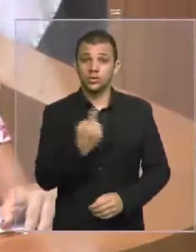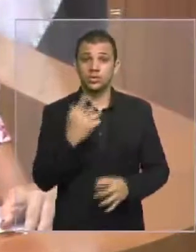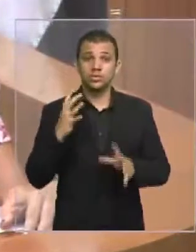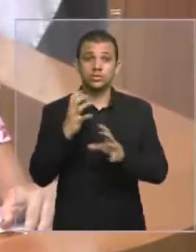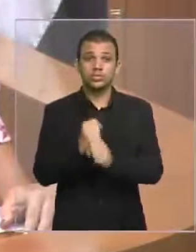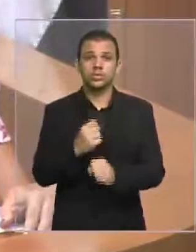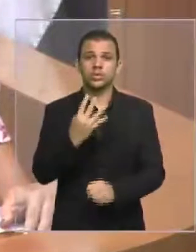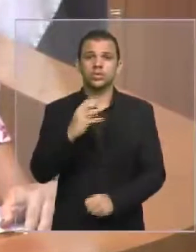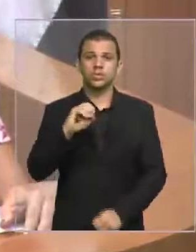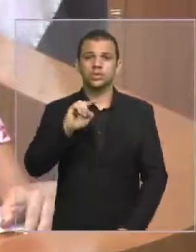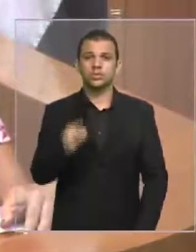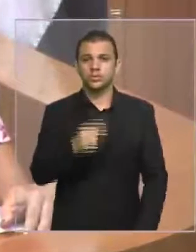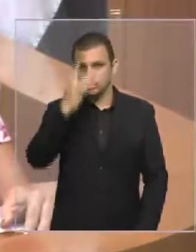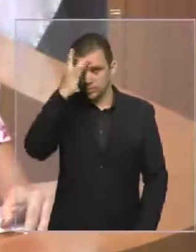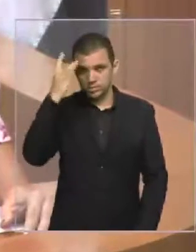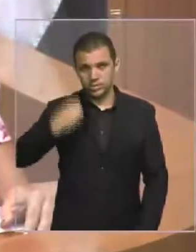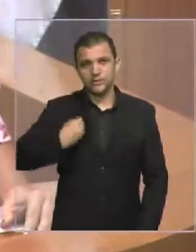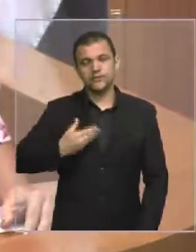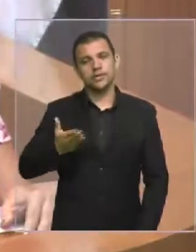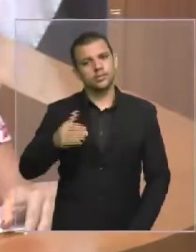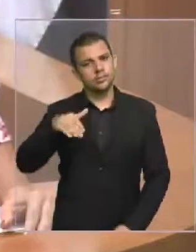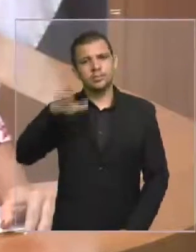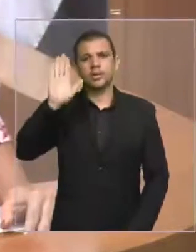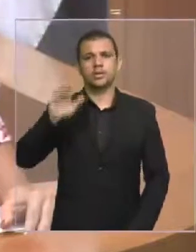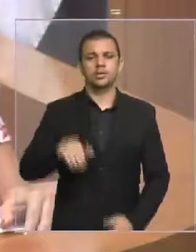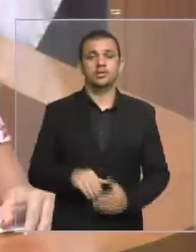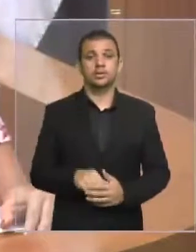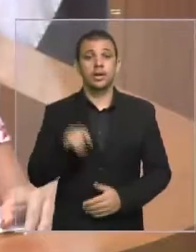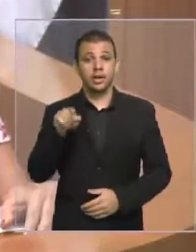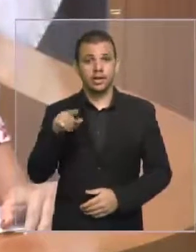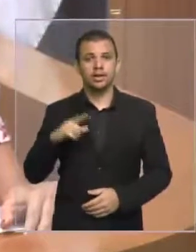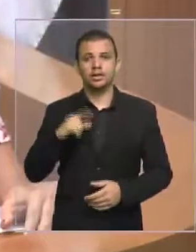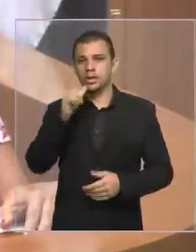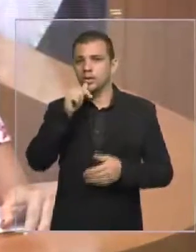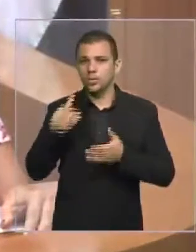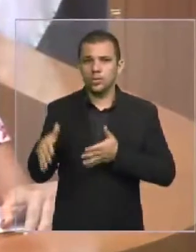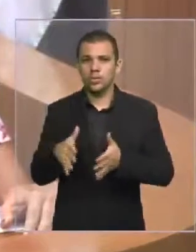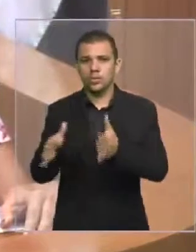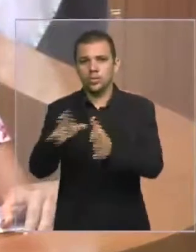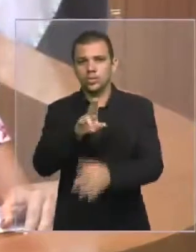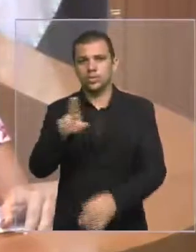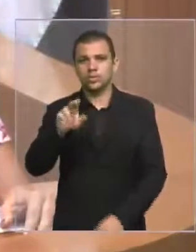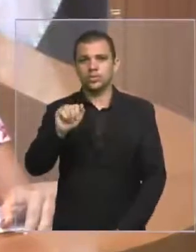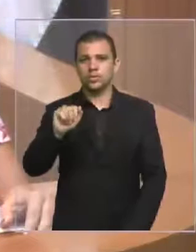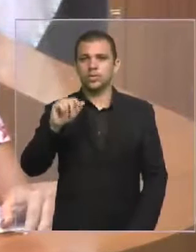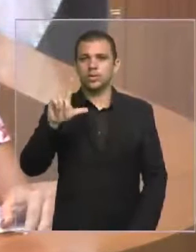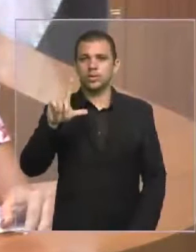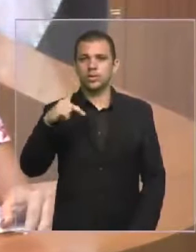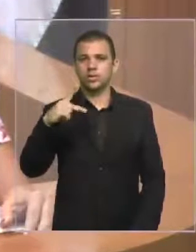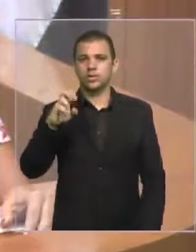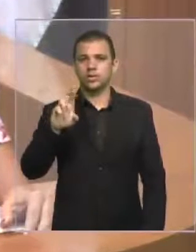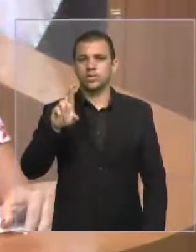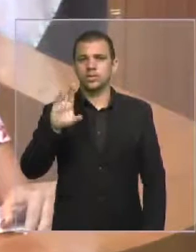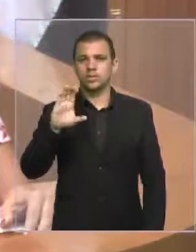40 mil habitantes, banhados pelo rio Alpercatas e rio Itapecuru.